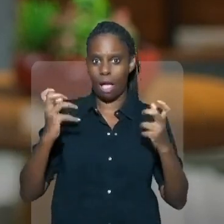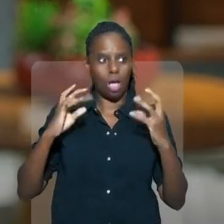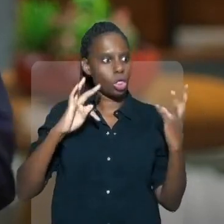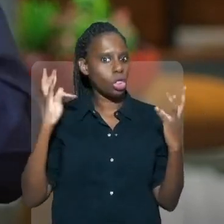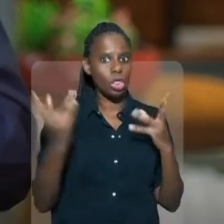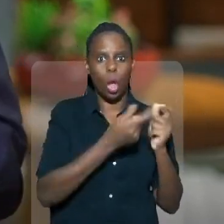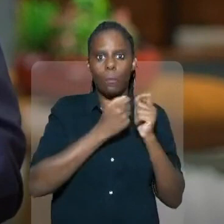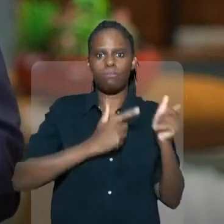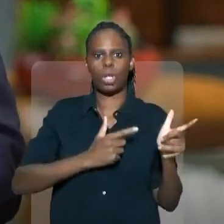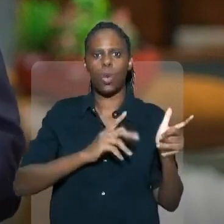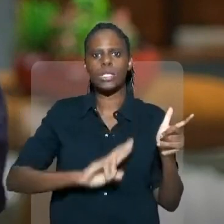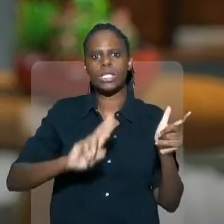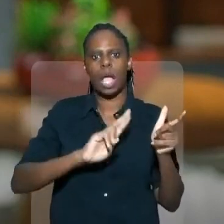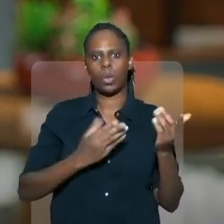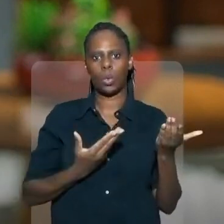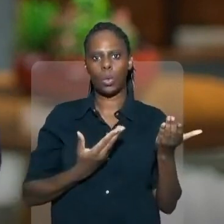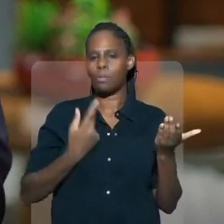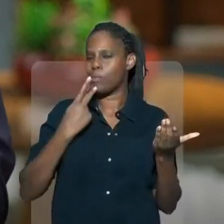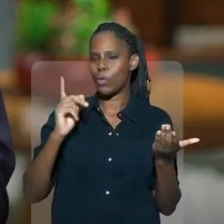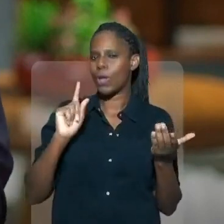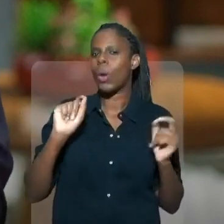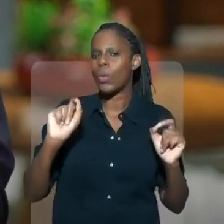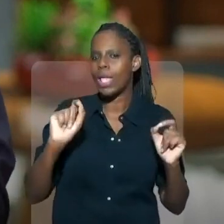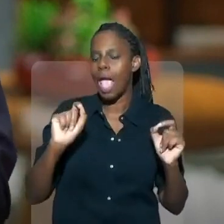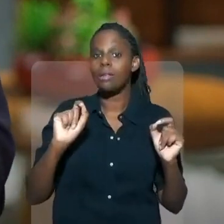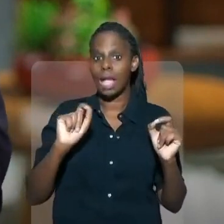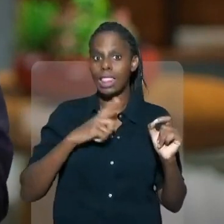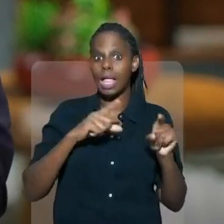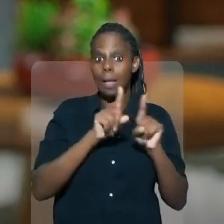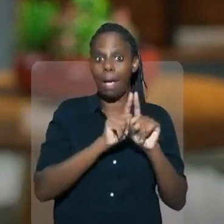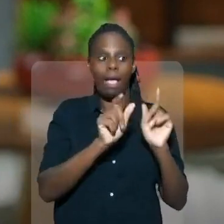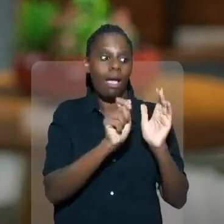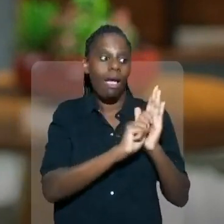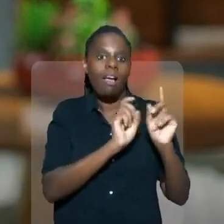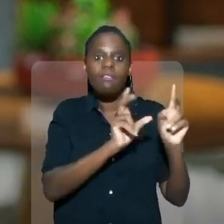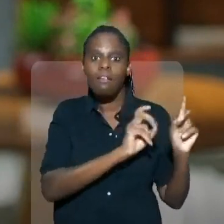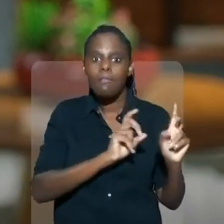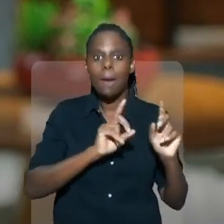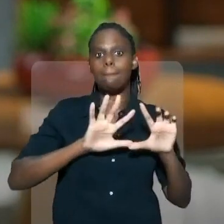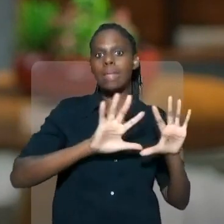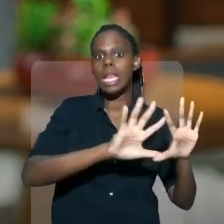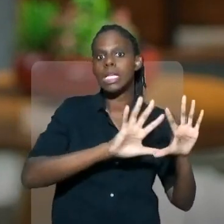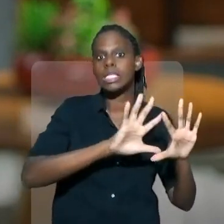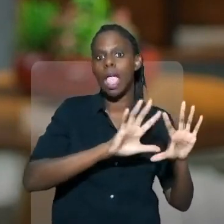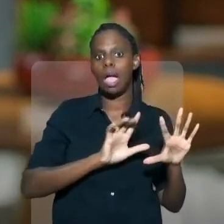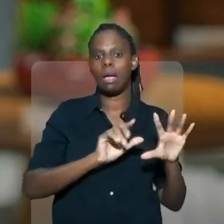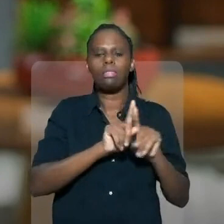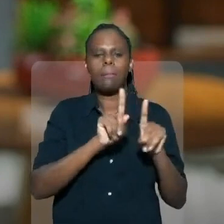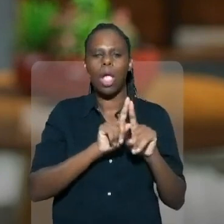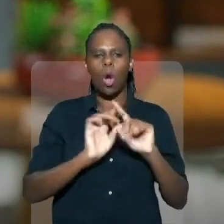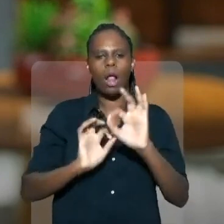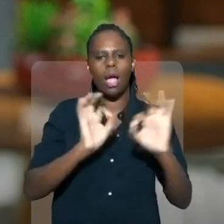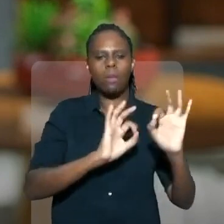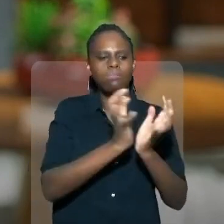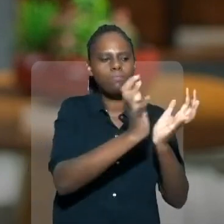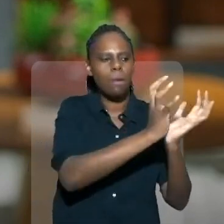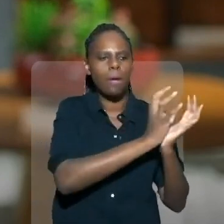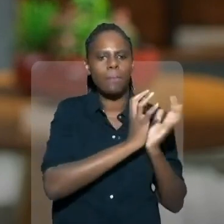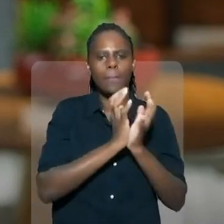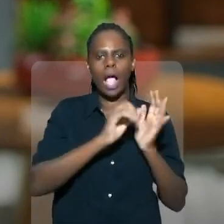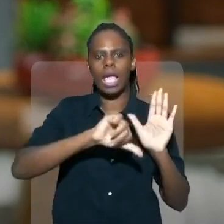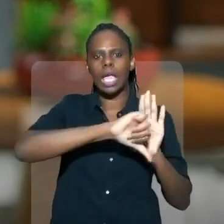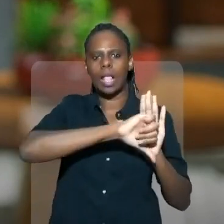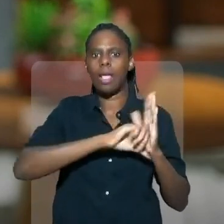diz que quer todo mundo armado. O que ele não diz é que isso inclui o narcotráfico, as milícias e demais